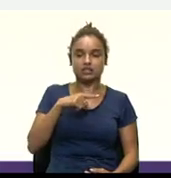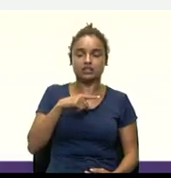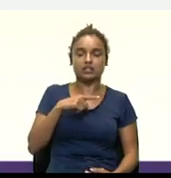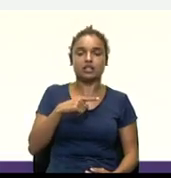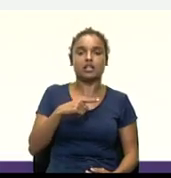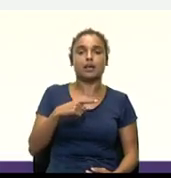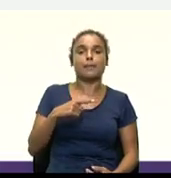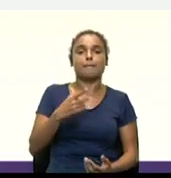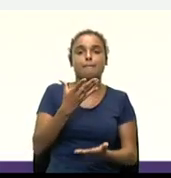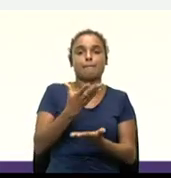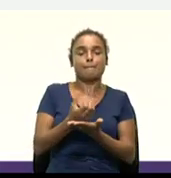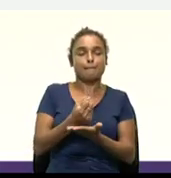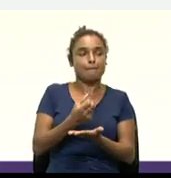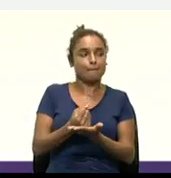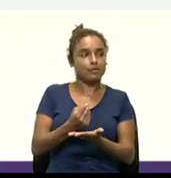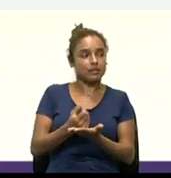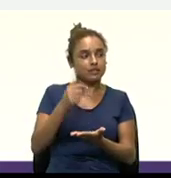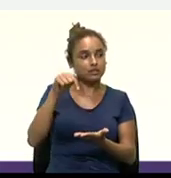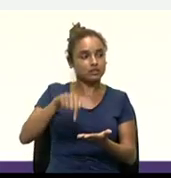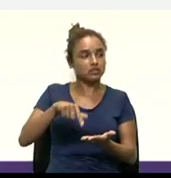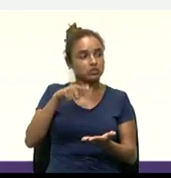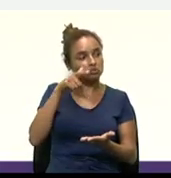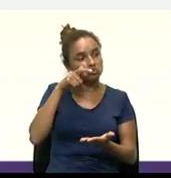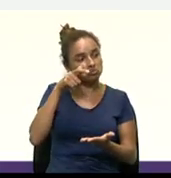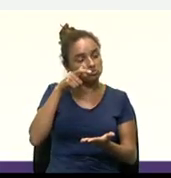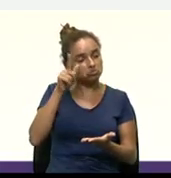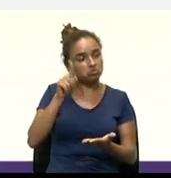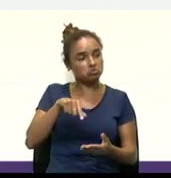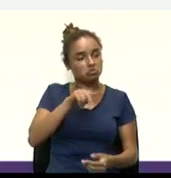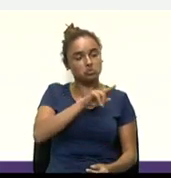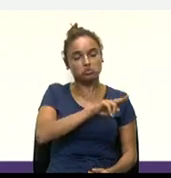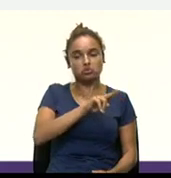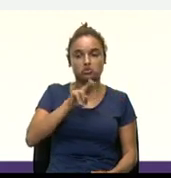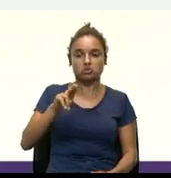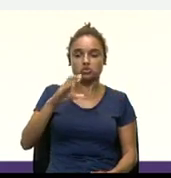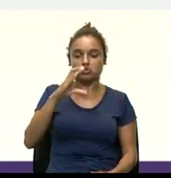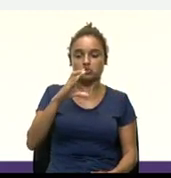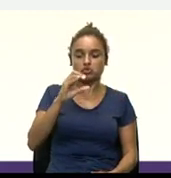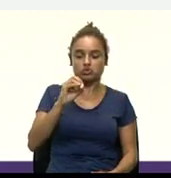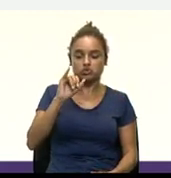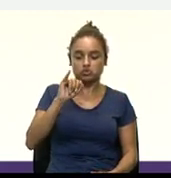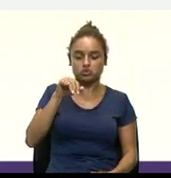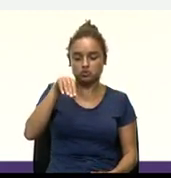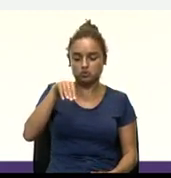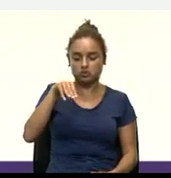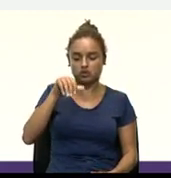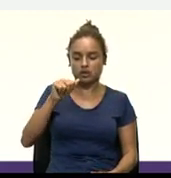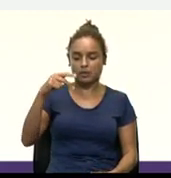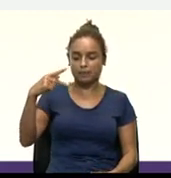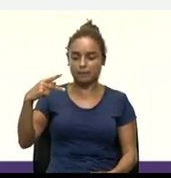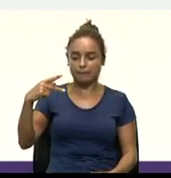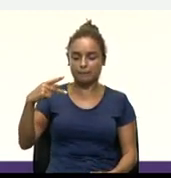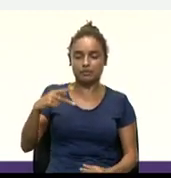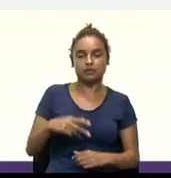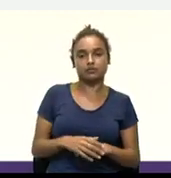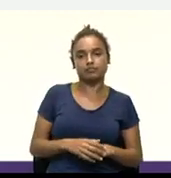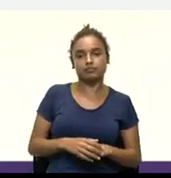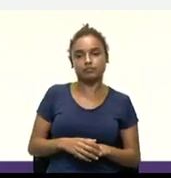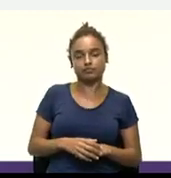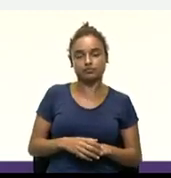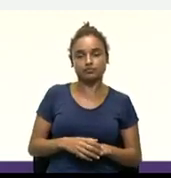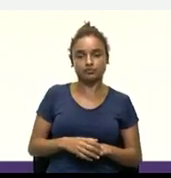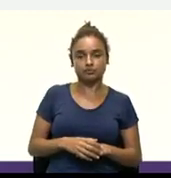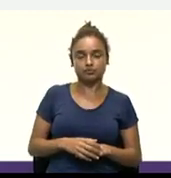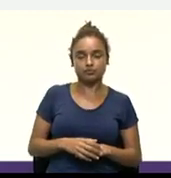tá? Então, daí se vocês tiverem a curiosidade, ele chama CoinMap, né? E ela,